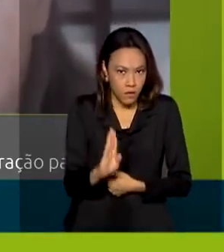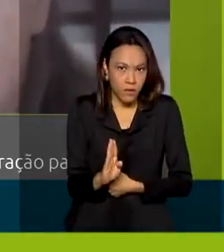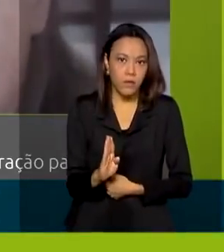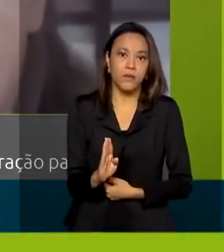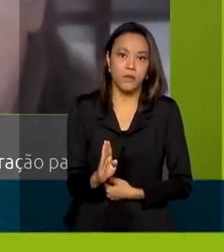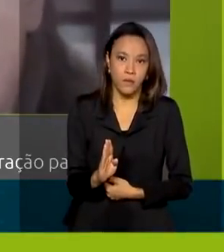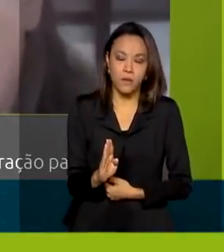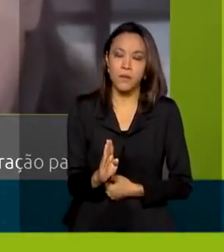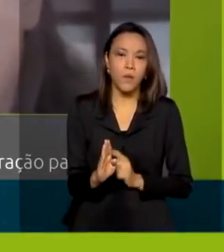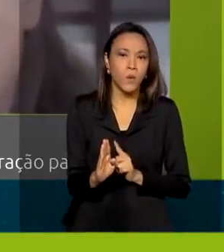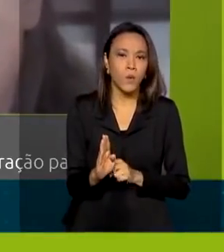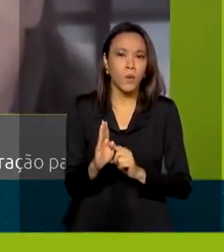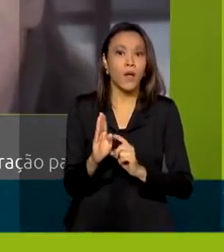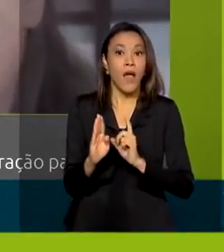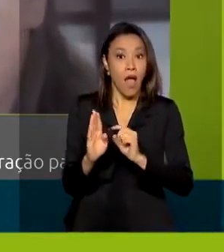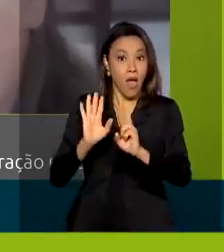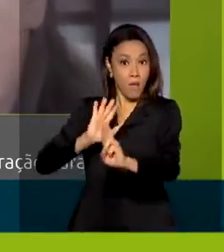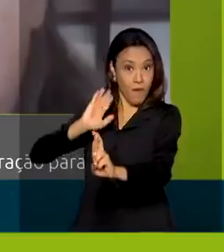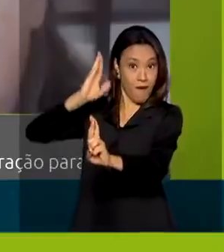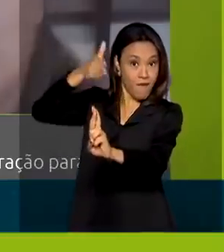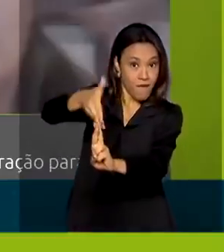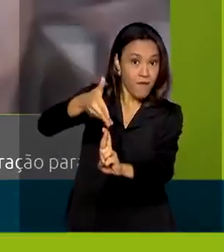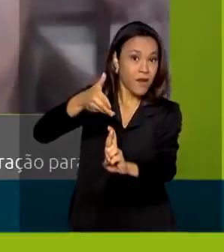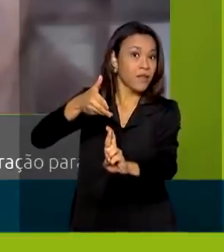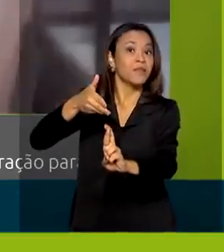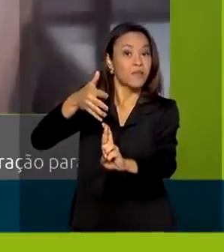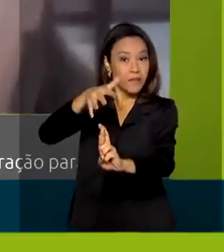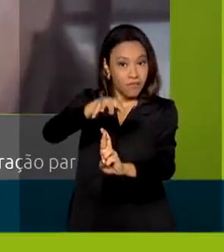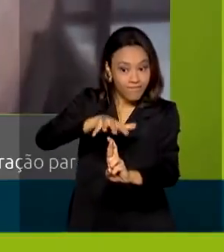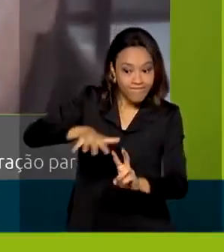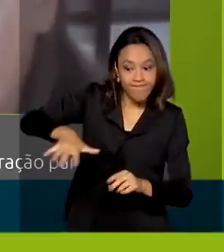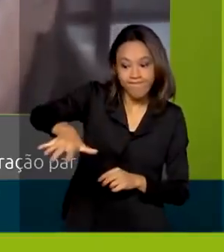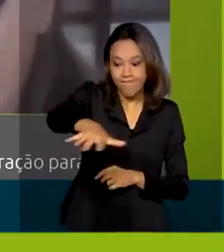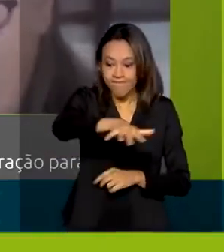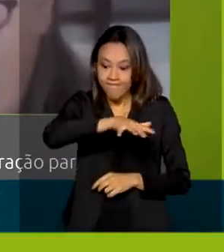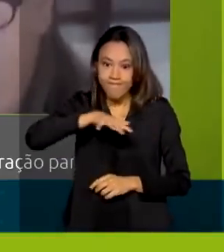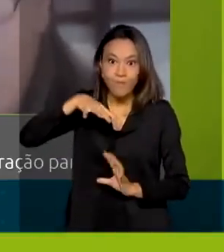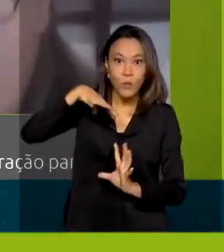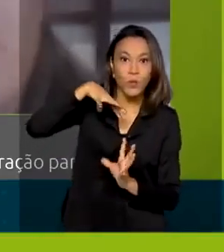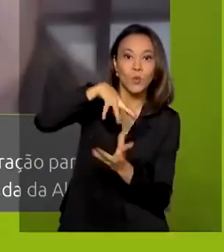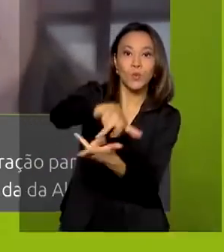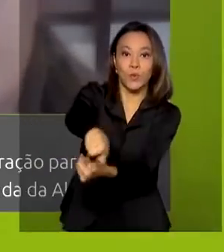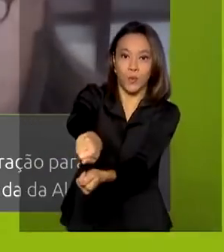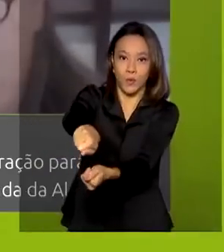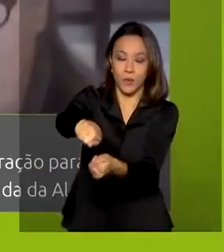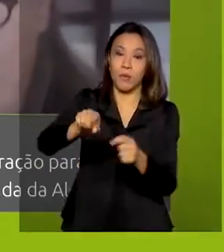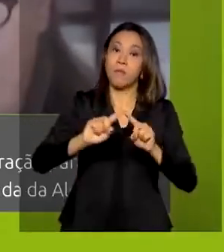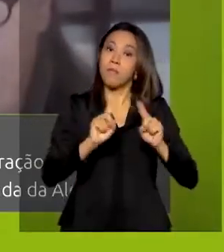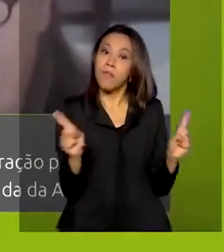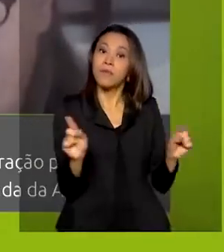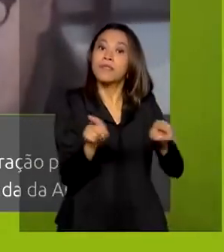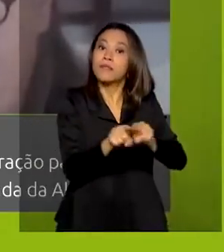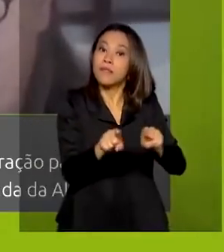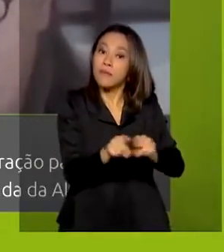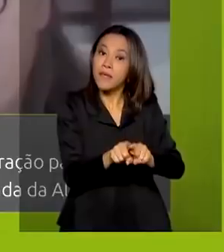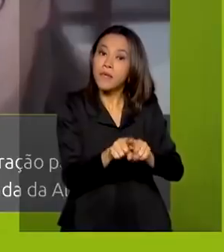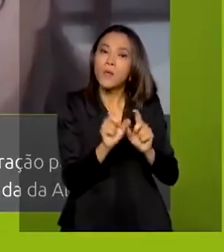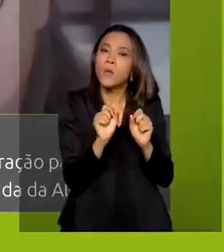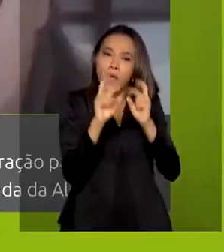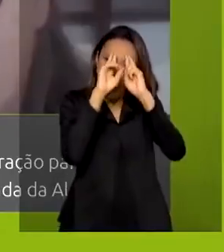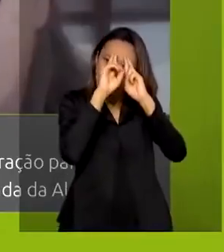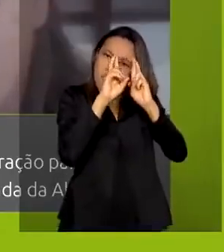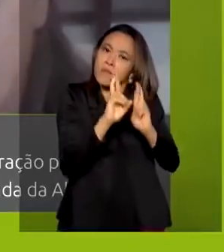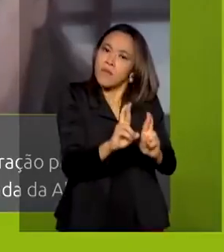ser a maior potência do agro, do mundo, mas ao mesmo tempo respeitar a